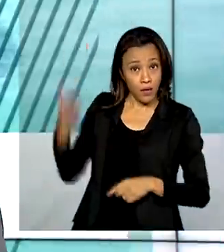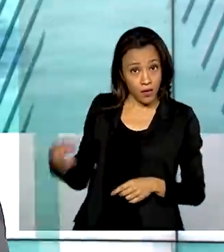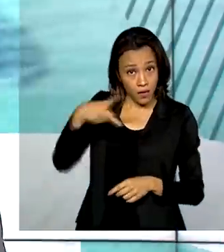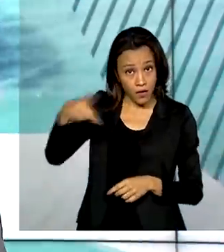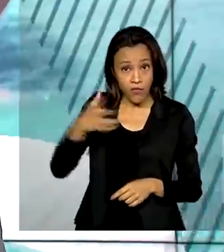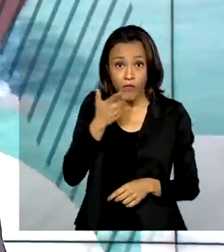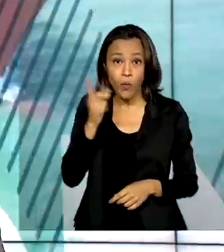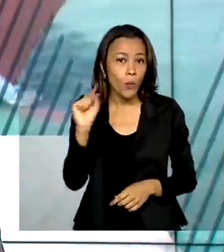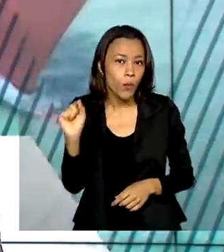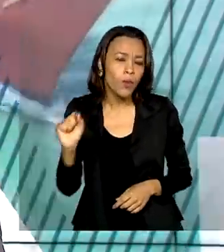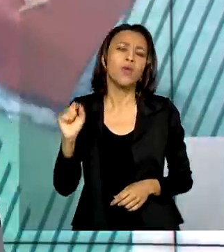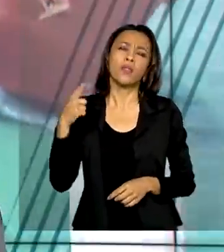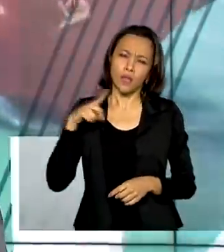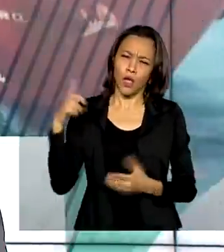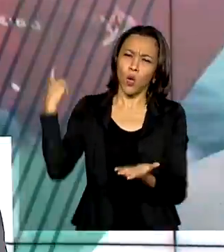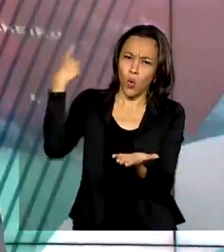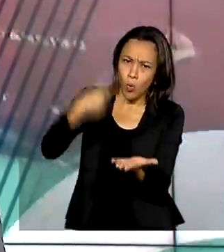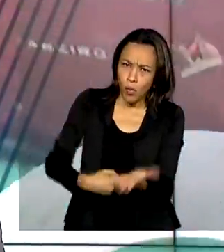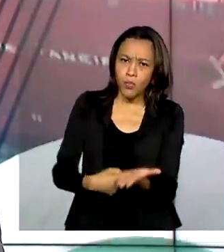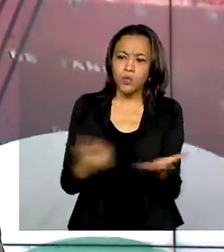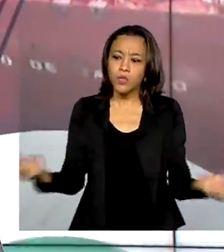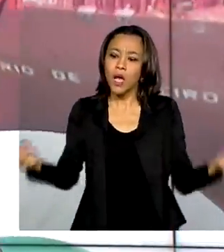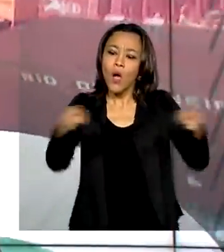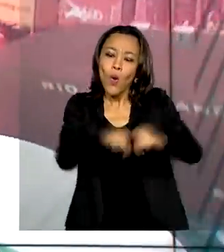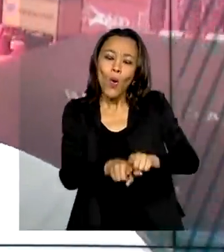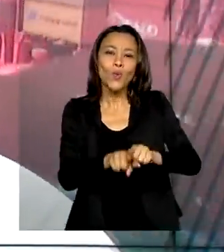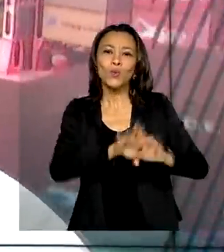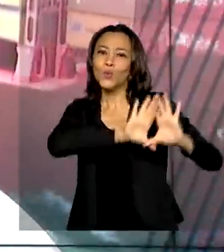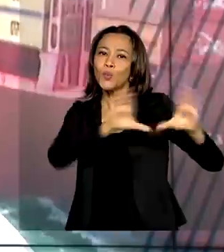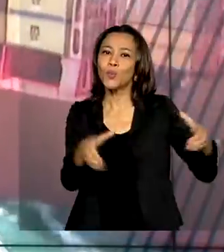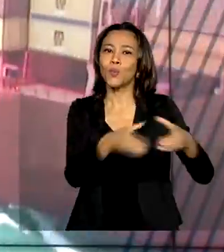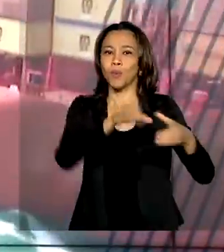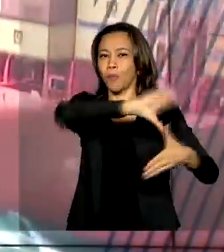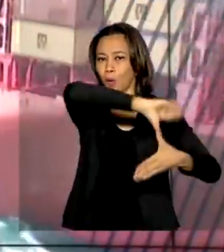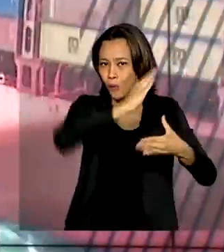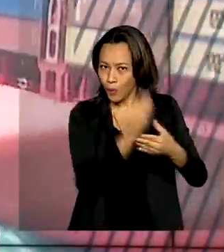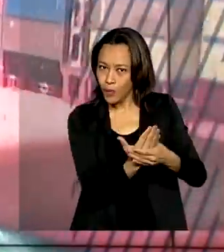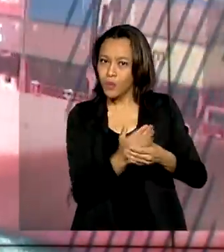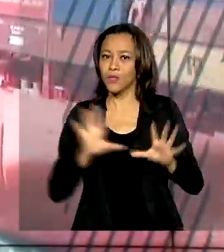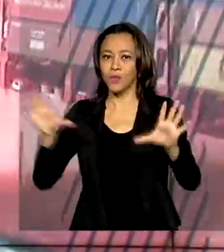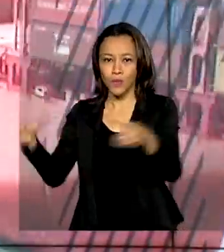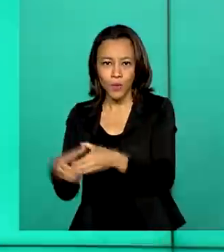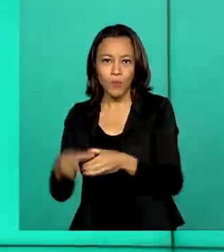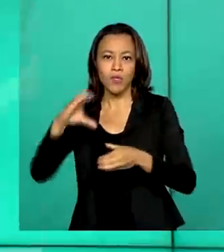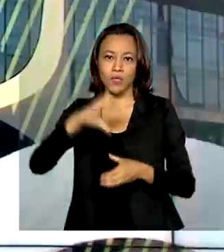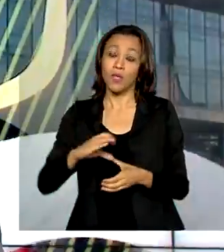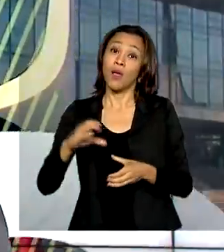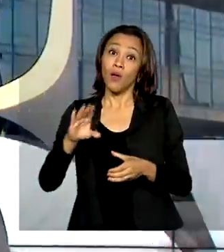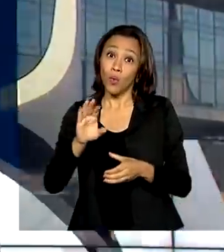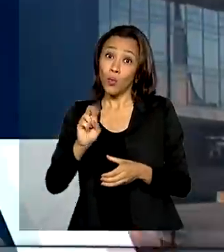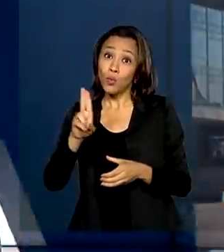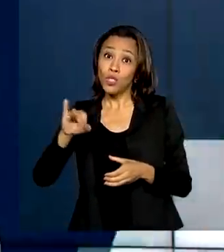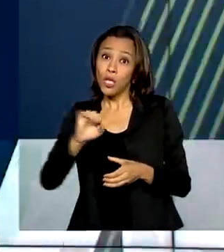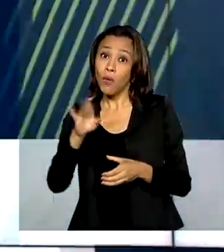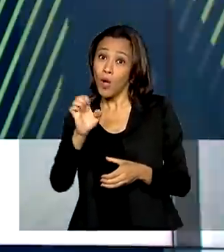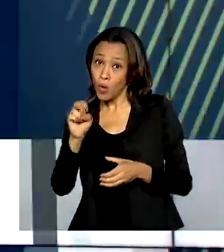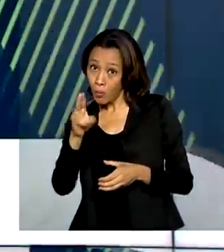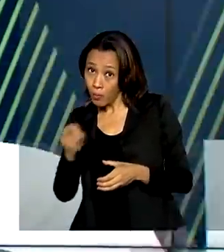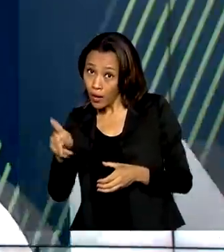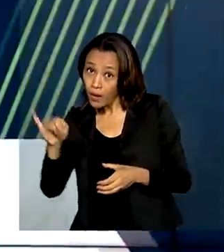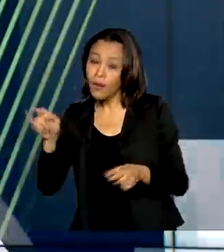comprometido com a conclusão dos acordos comerciais firmados entre o Mercosul e a União Europeia e com a Organização